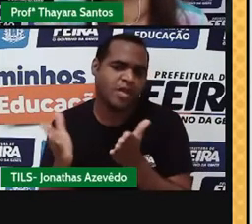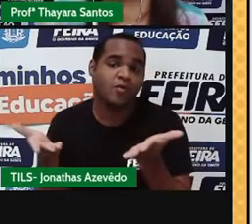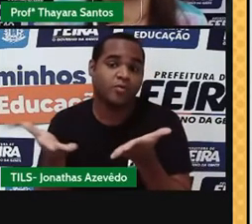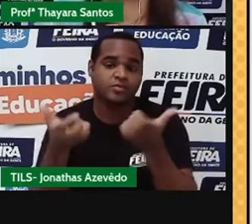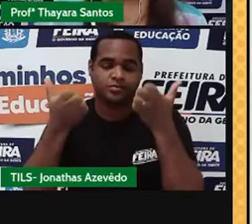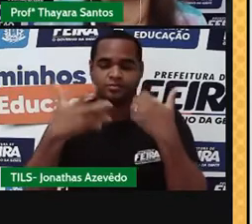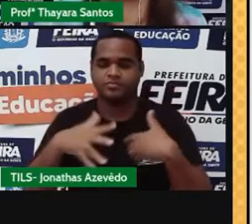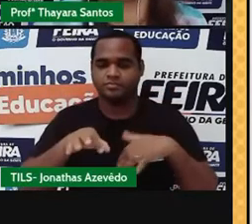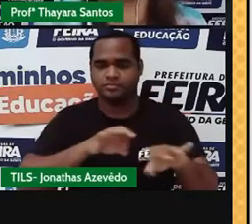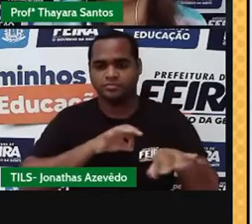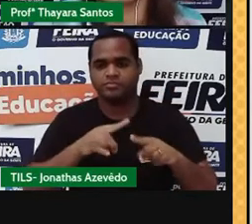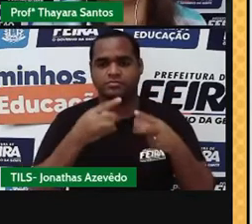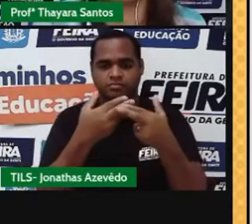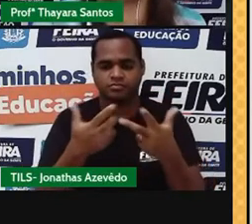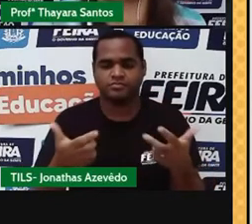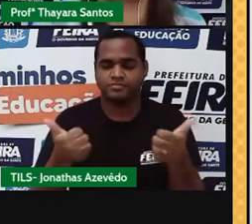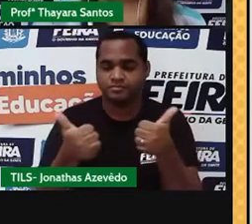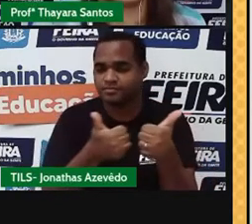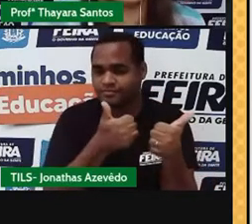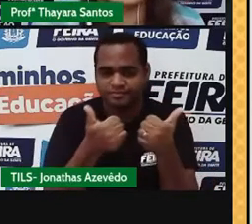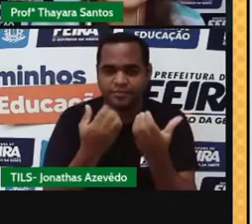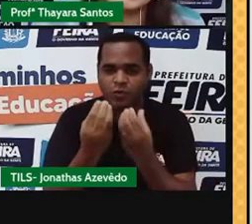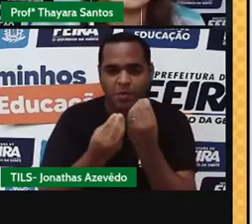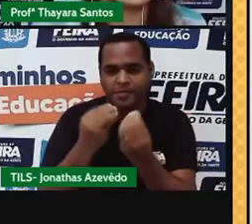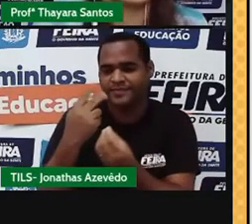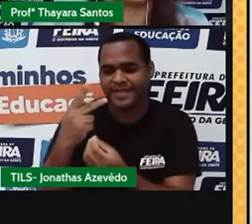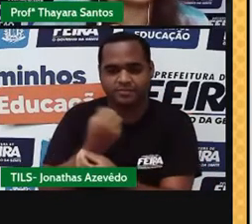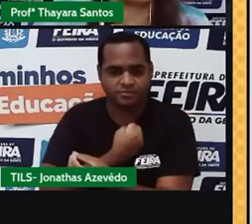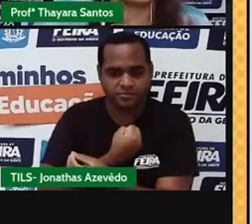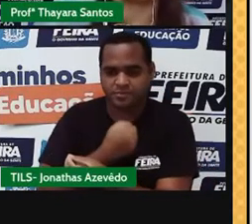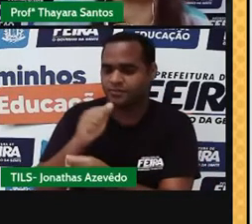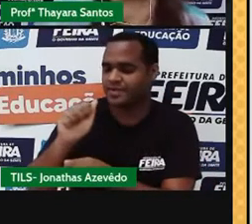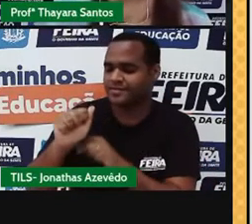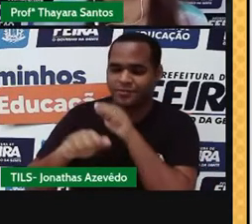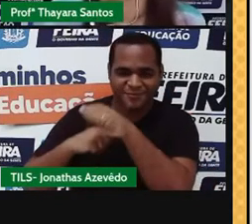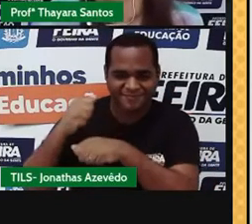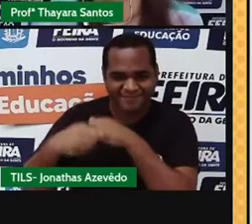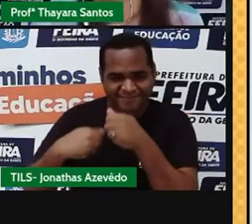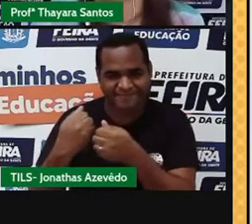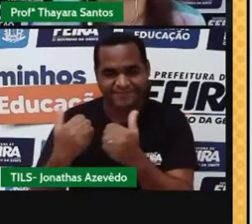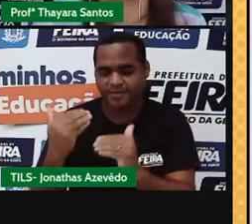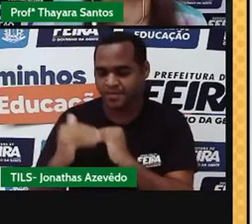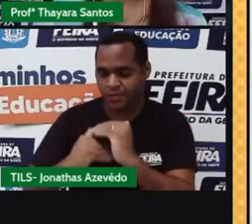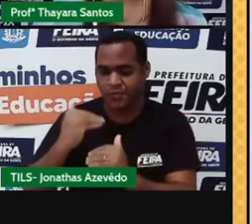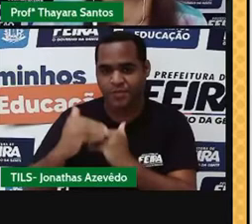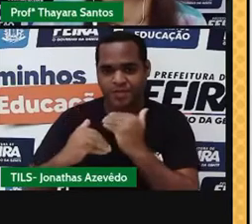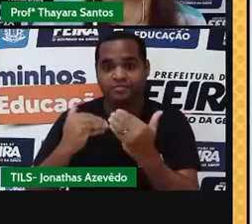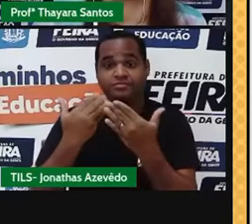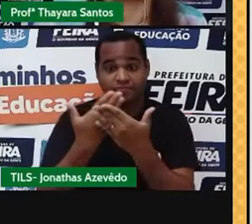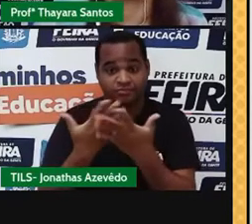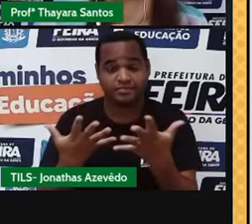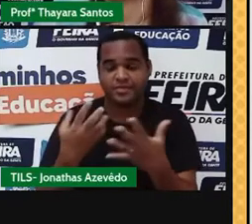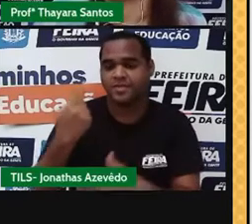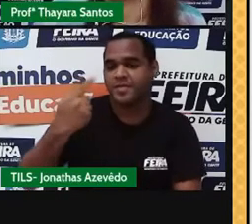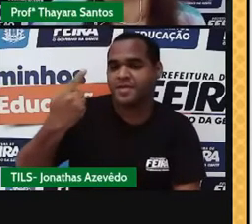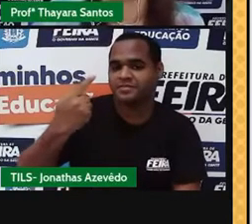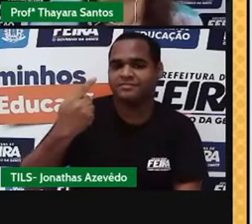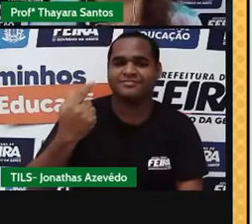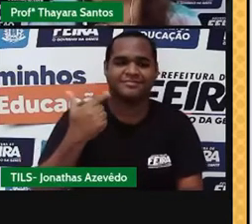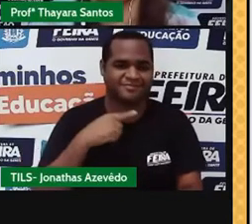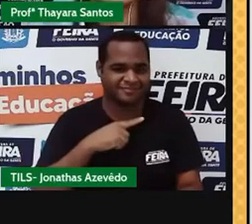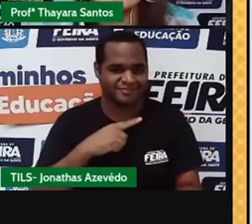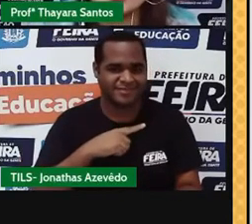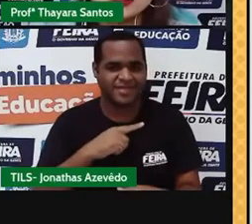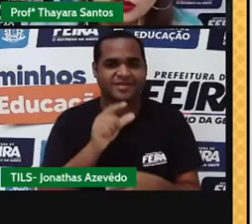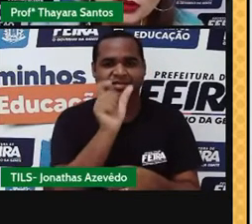estão organizados de acordo com o seu número atômico, né, em ordem crescente de acordo com o número atômico. Então o primeiro elemento da tabela